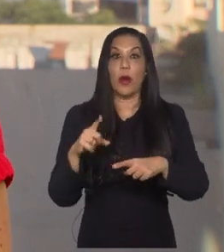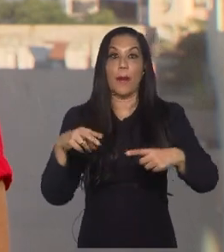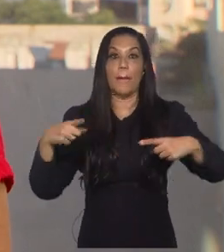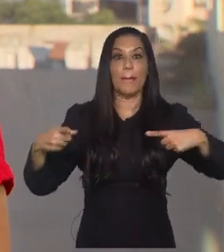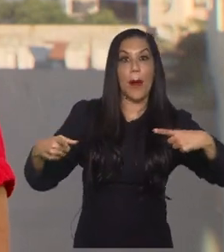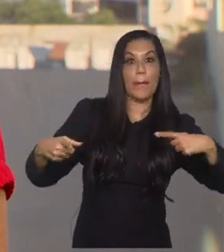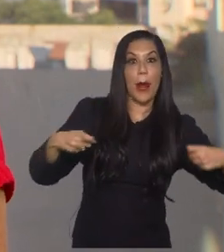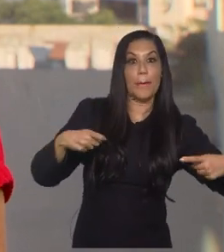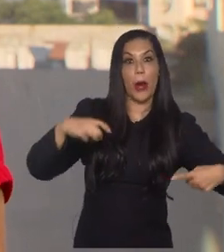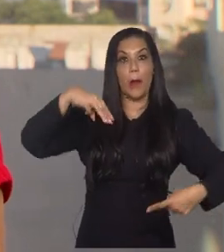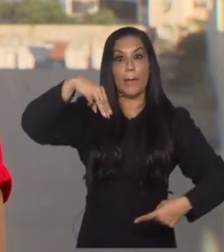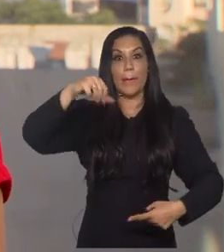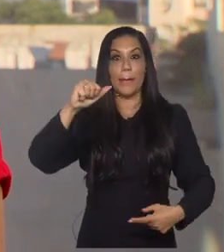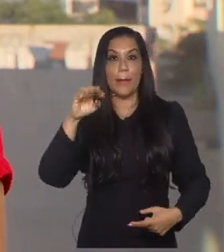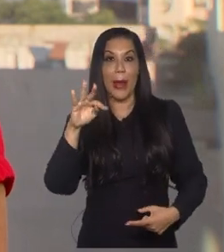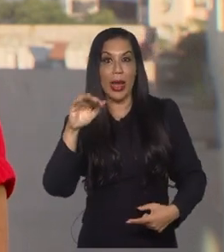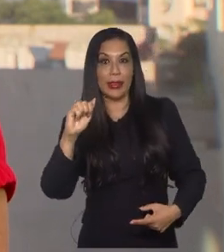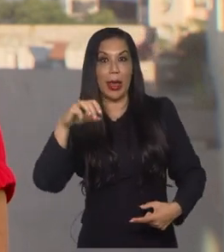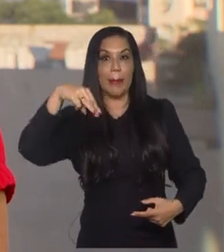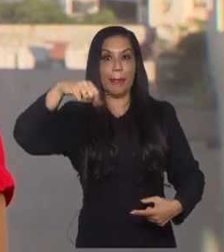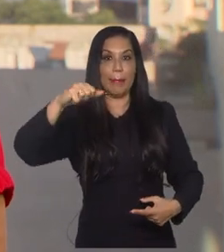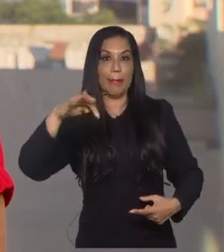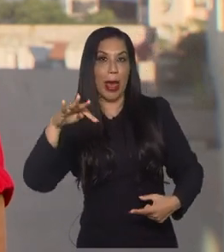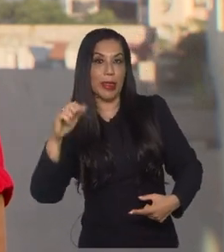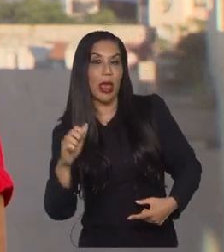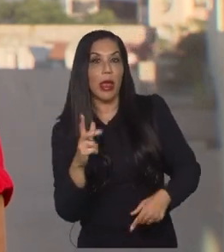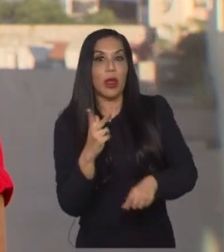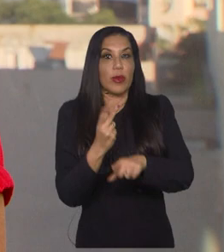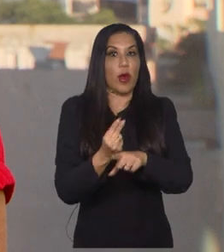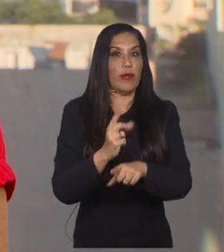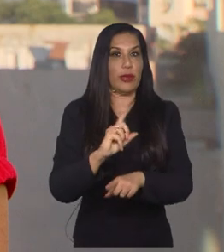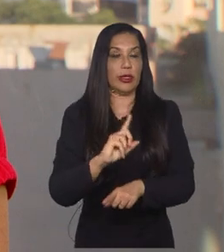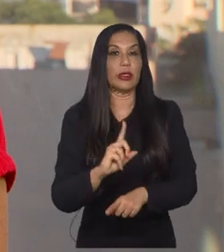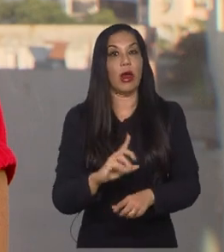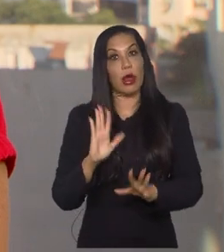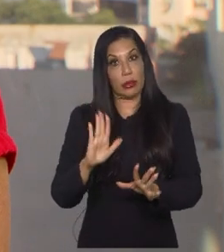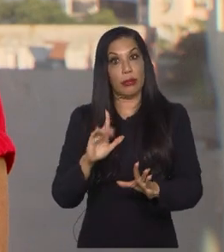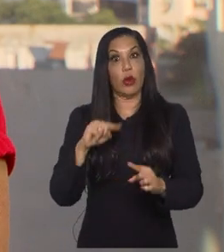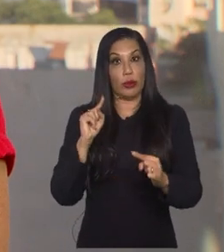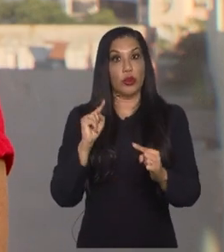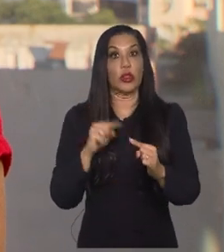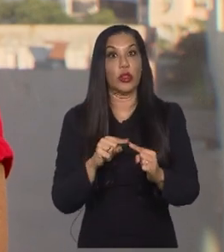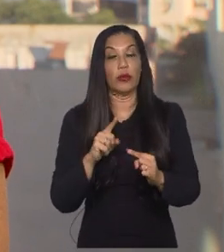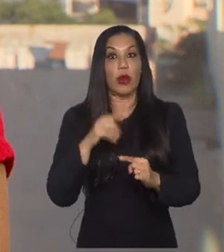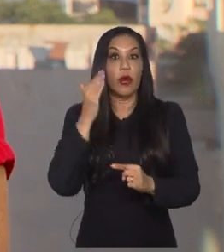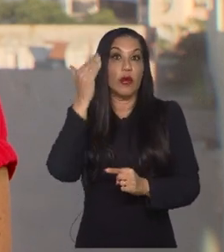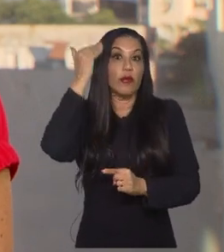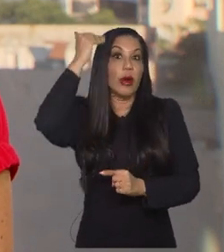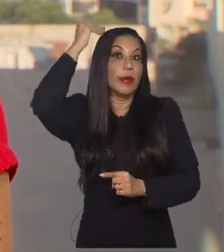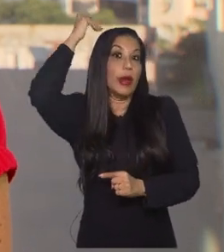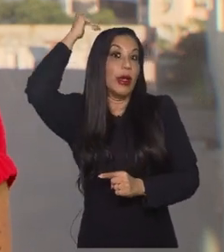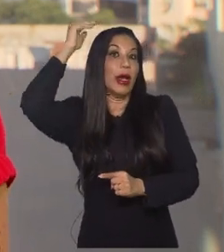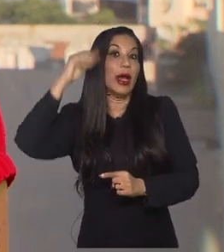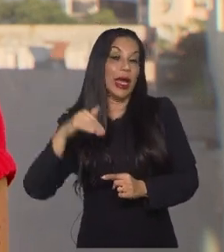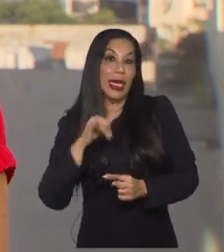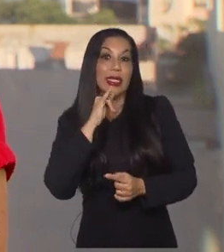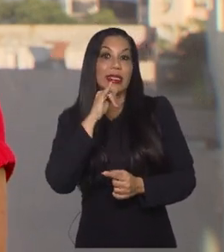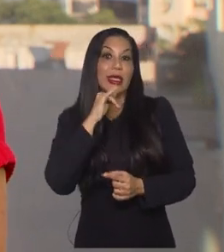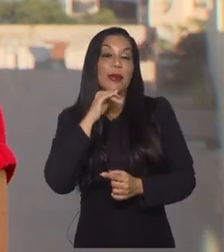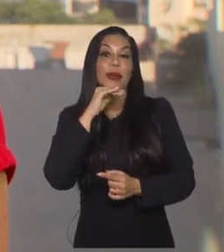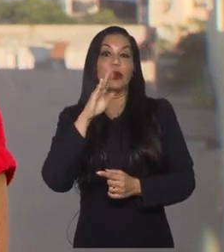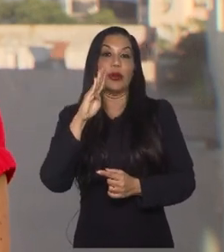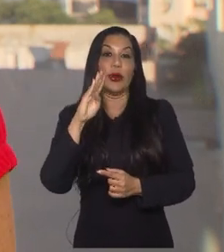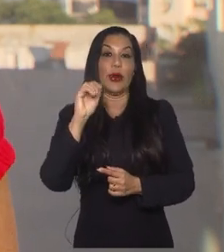tem também aí essa missão, né, nessa competição. E tem uma grande estrela, estrela do Barcelona, aliás,